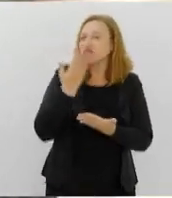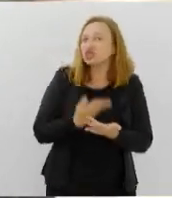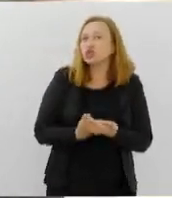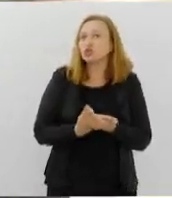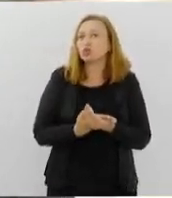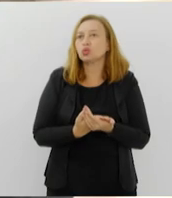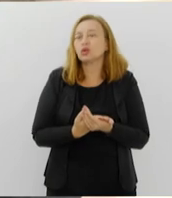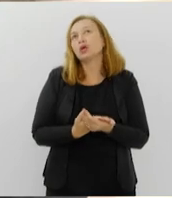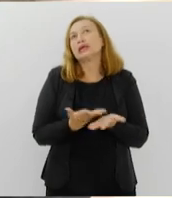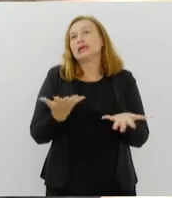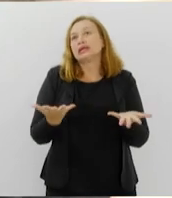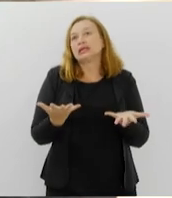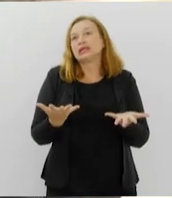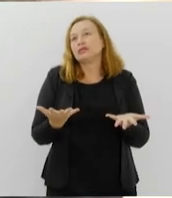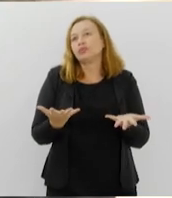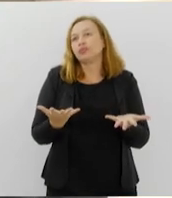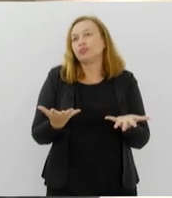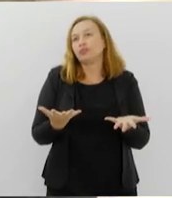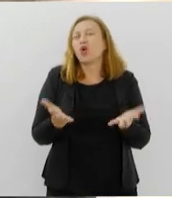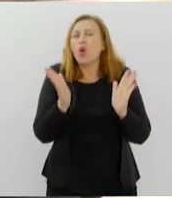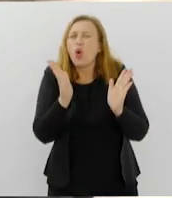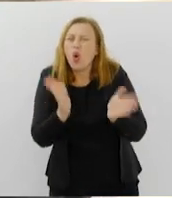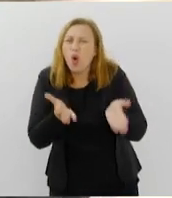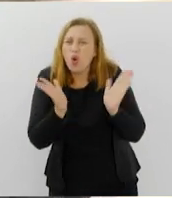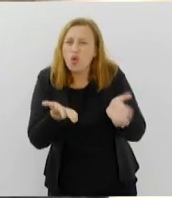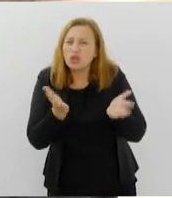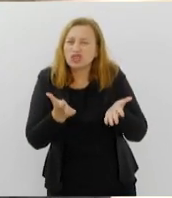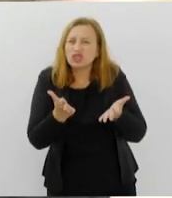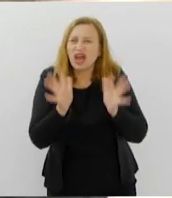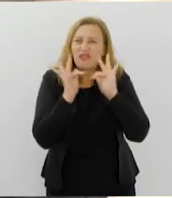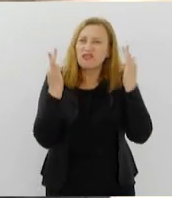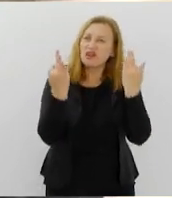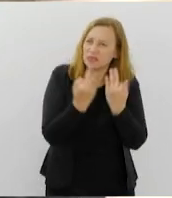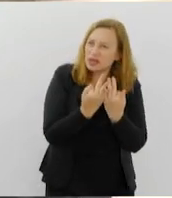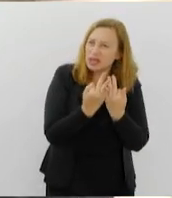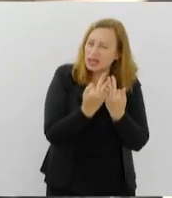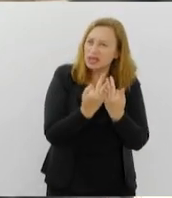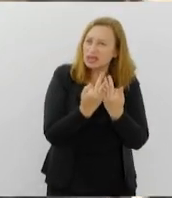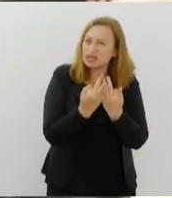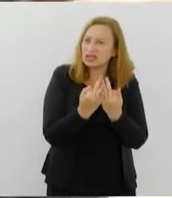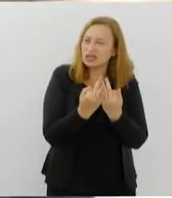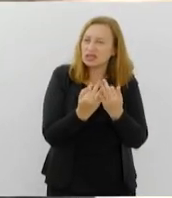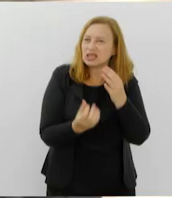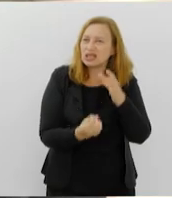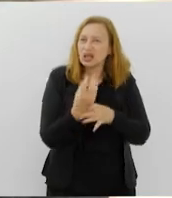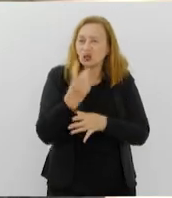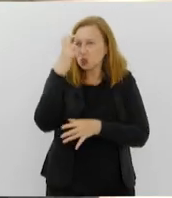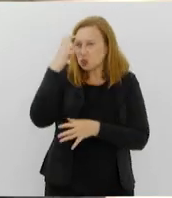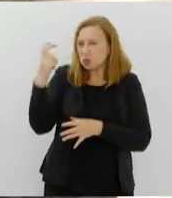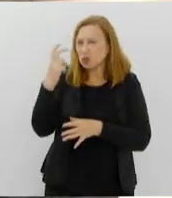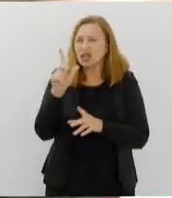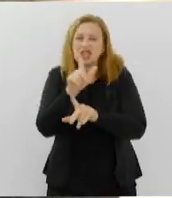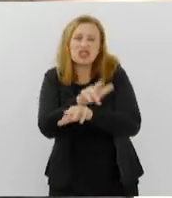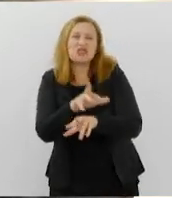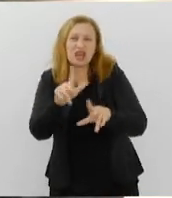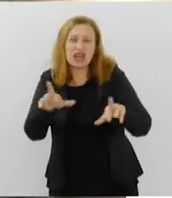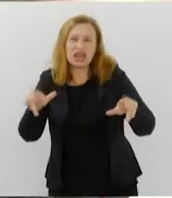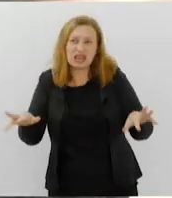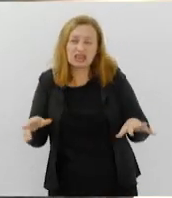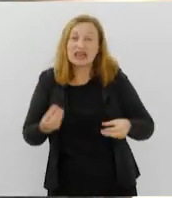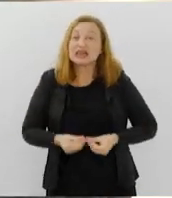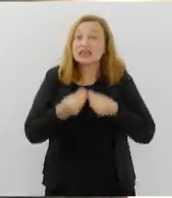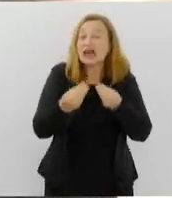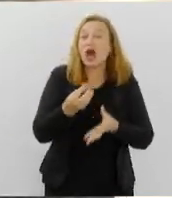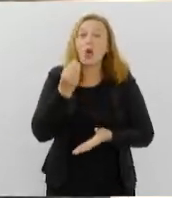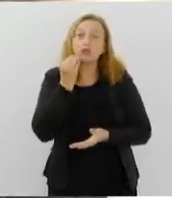pelo fato de que, hoje, as famílias foram sendo construídas culturalmente de uma forma diferenciada, querendo dar